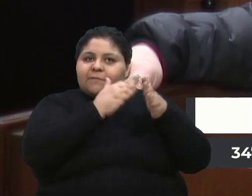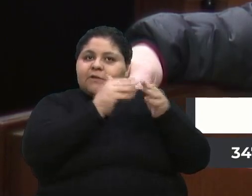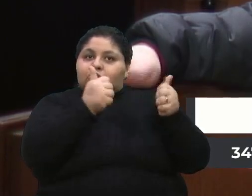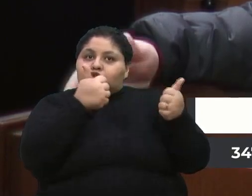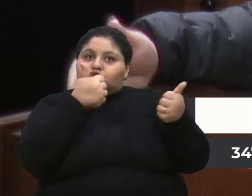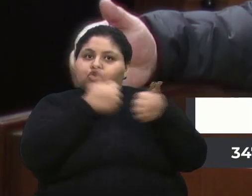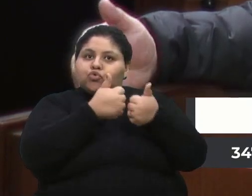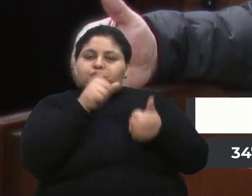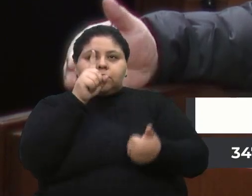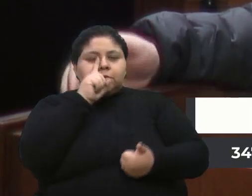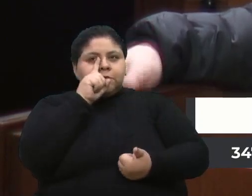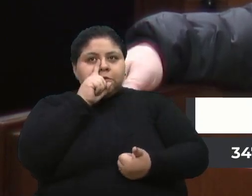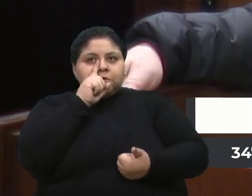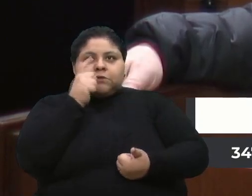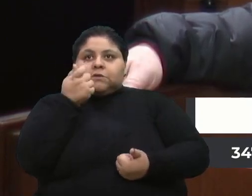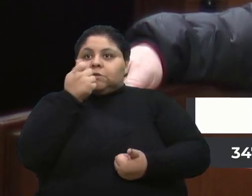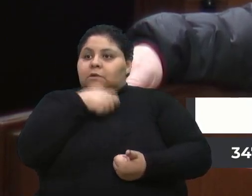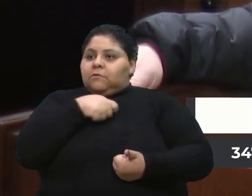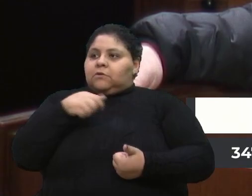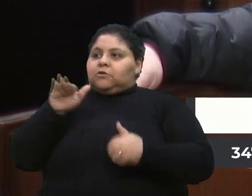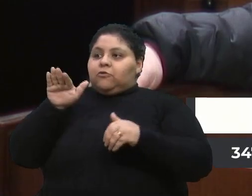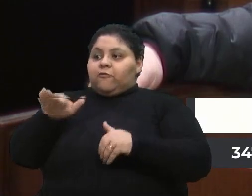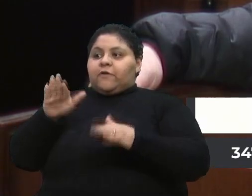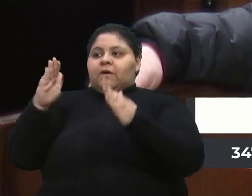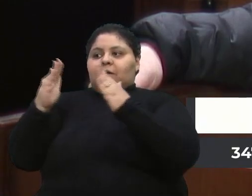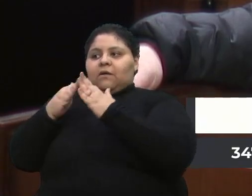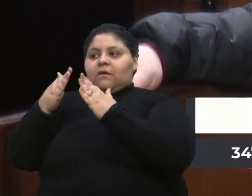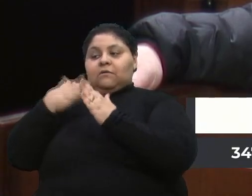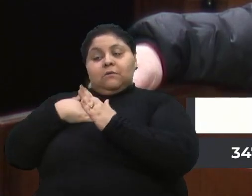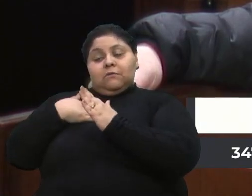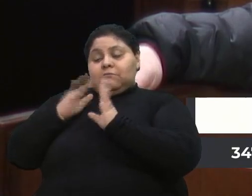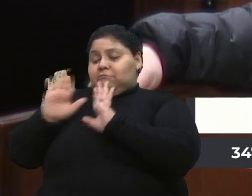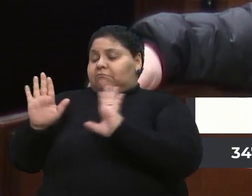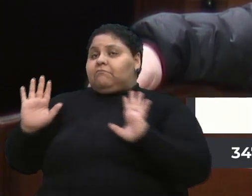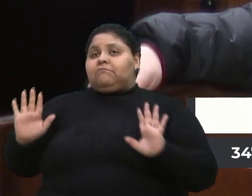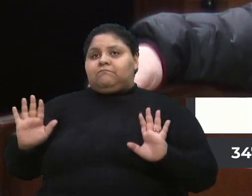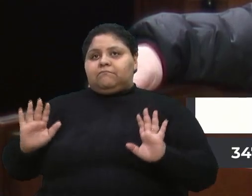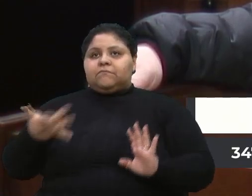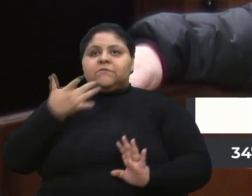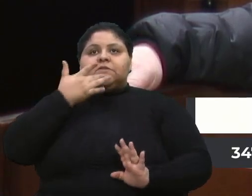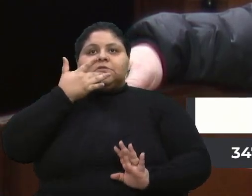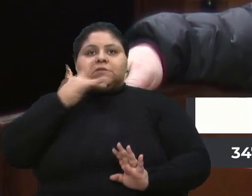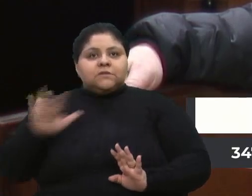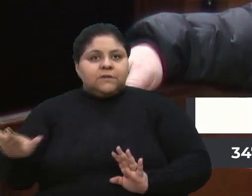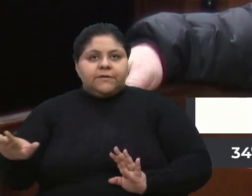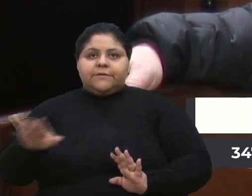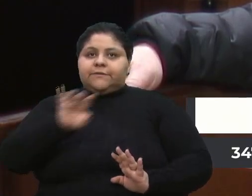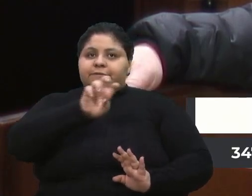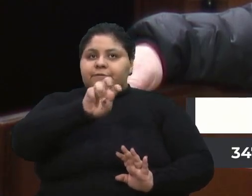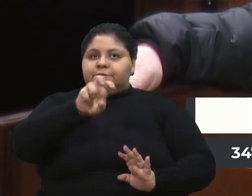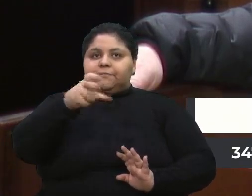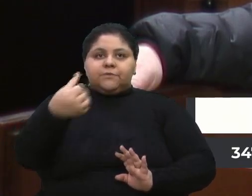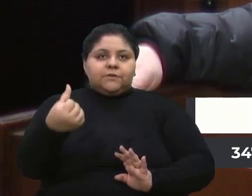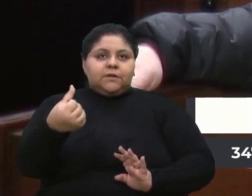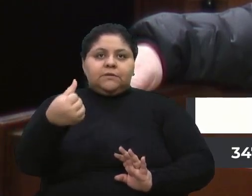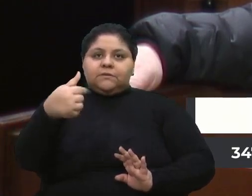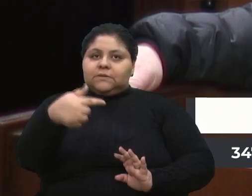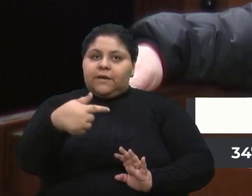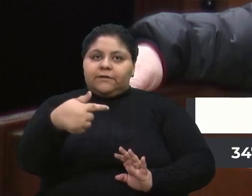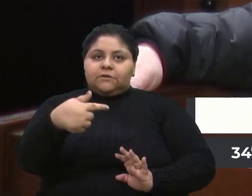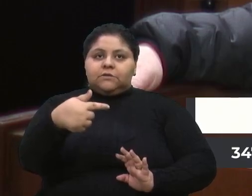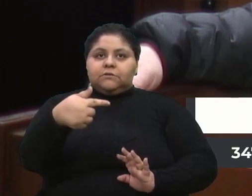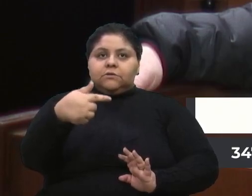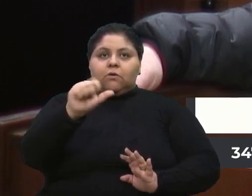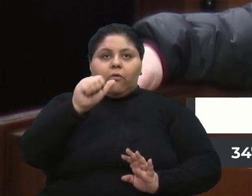Ah, ela precisou que eu ficasse em casa, eu fiquei. Isso crianças de 5, 6, 7, 8